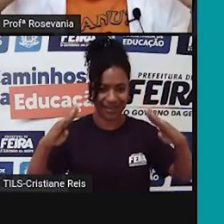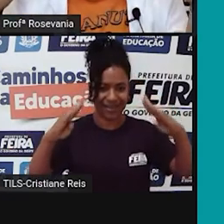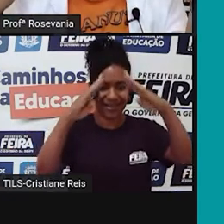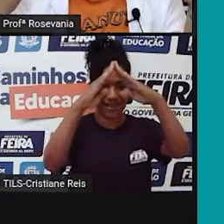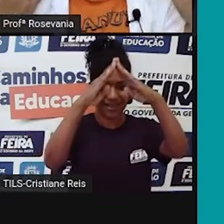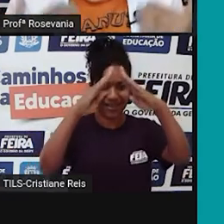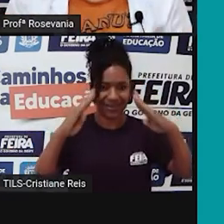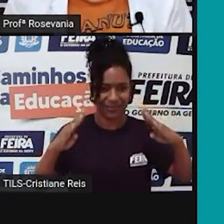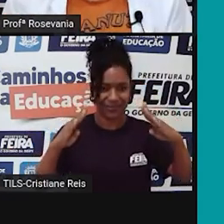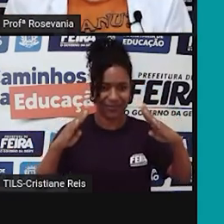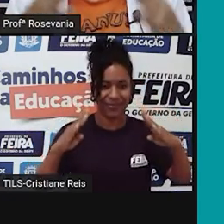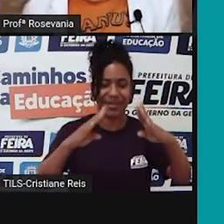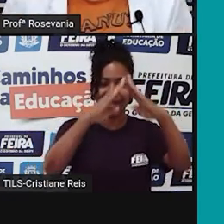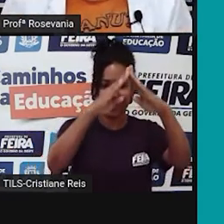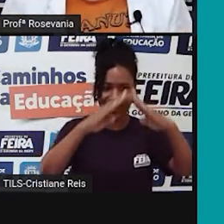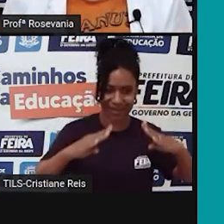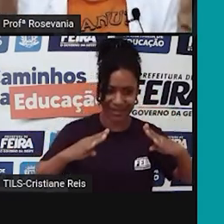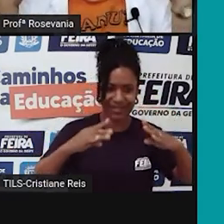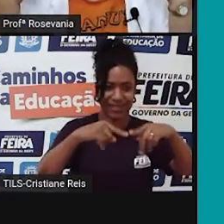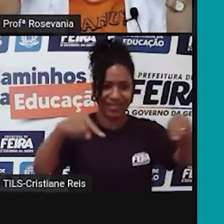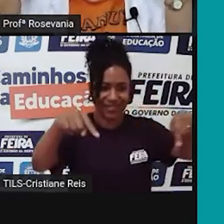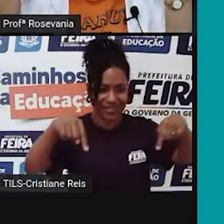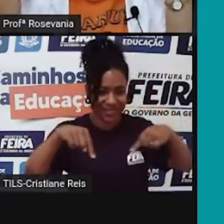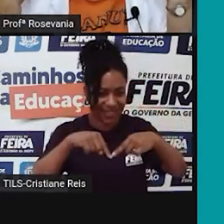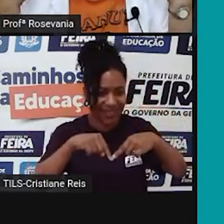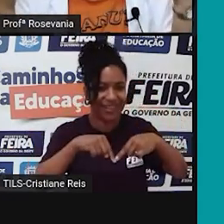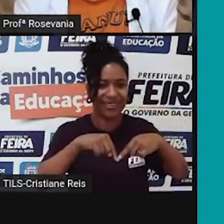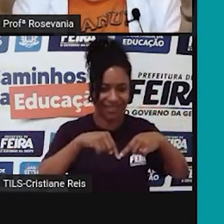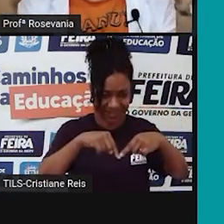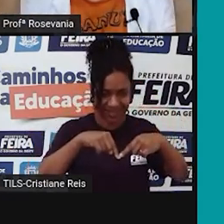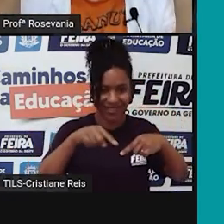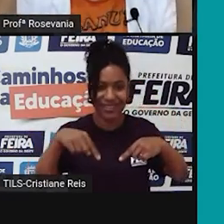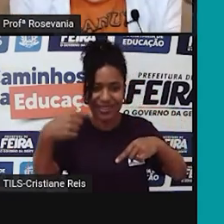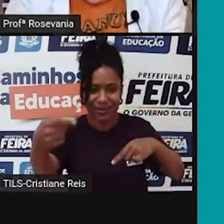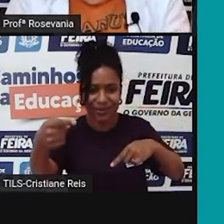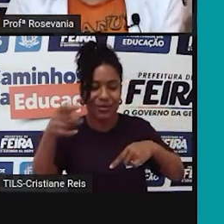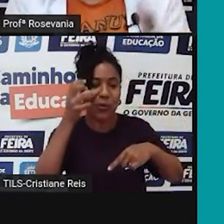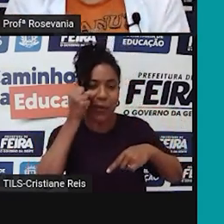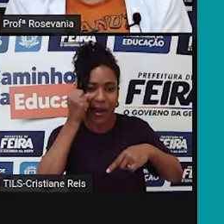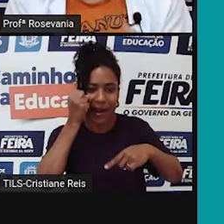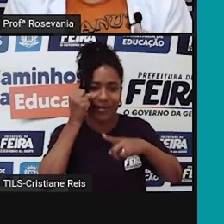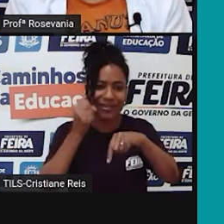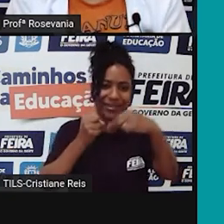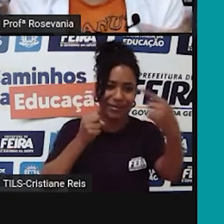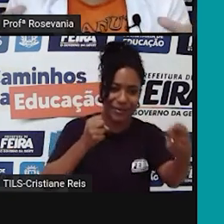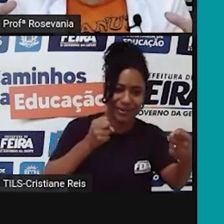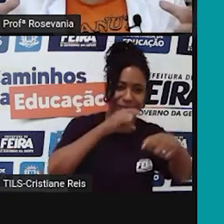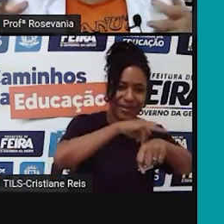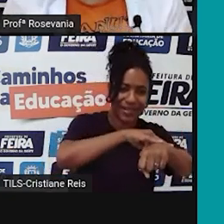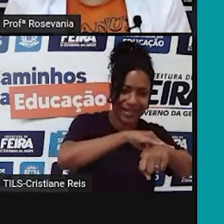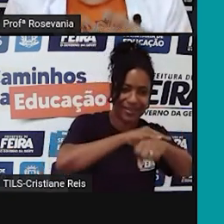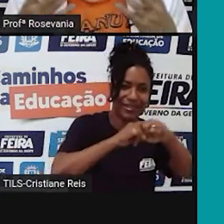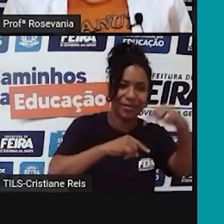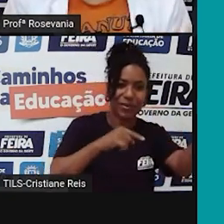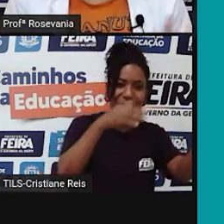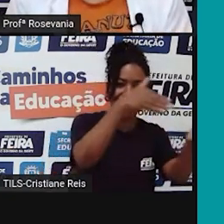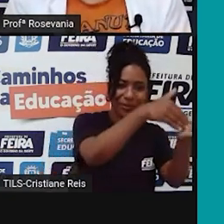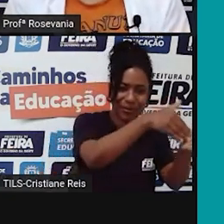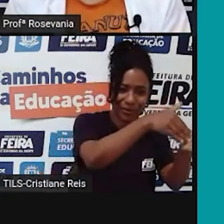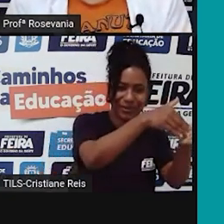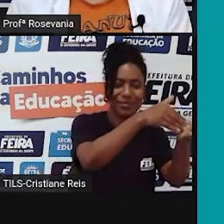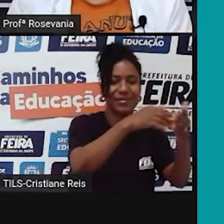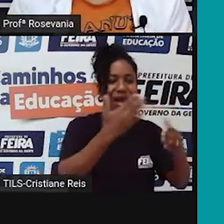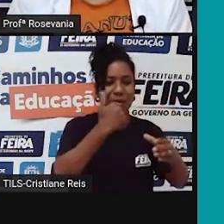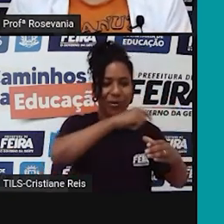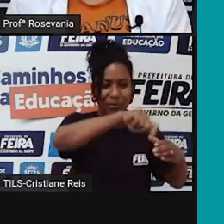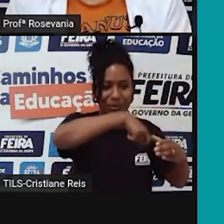né, e você chega até a sala, depois os quartos, banheiros e por último a cozinha, essa forma de organizar, nós herdamos